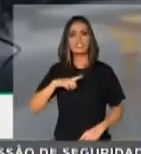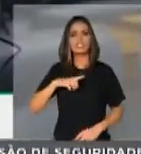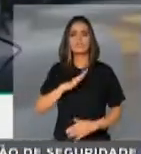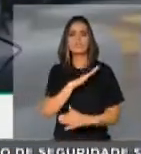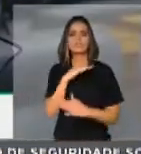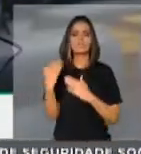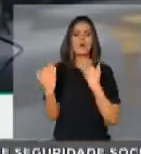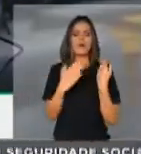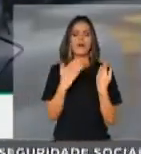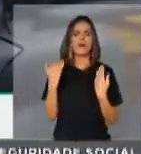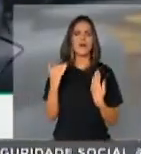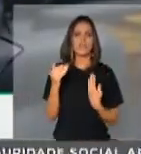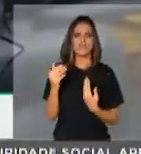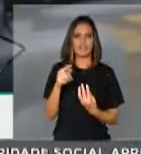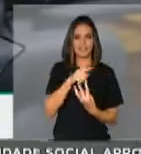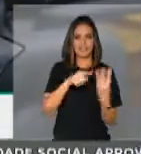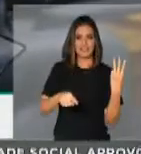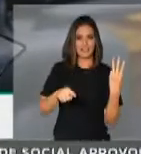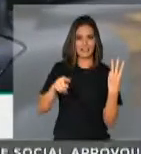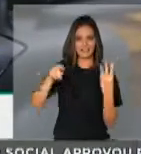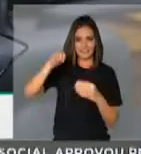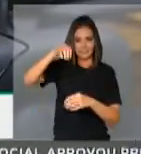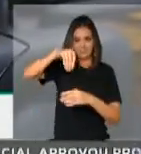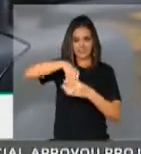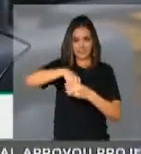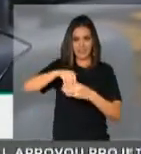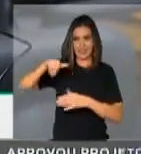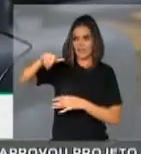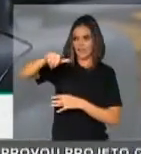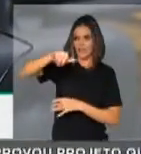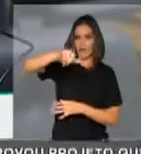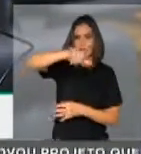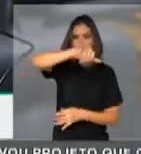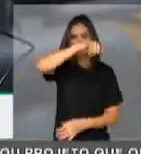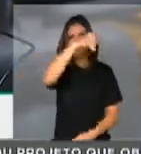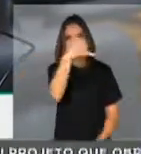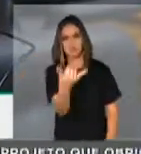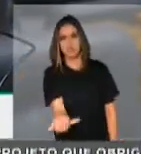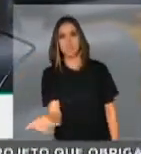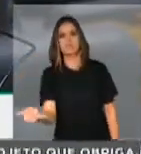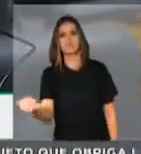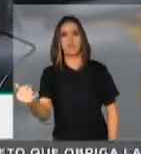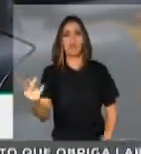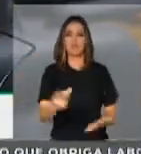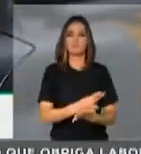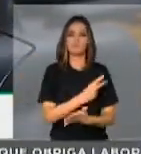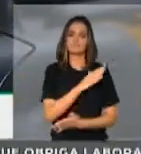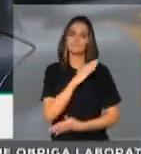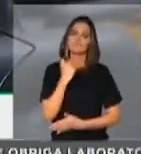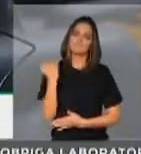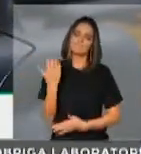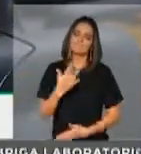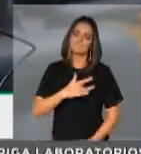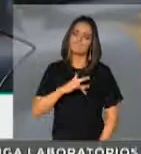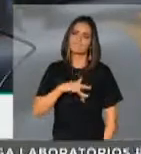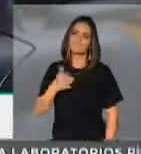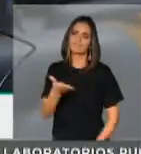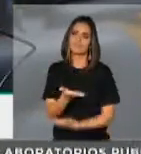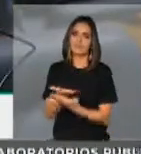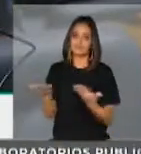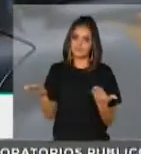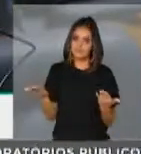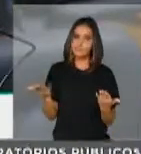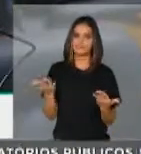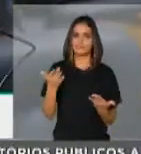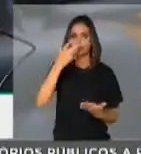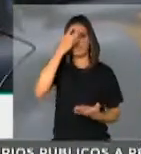aeronave ontem. Deixamos aqui o nosso pesar a todos os que morreram e também, é